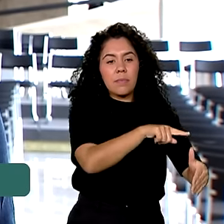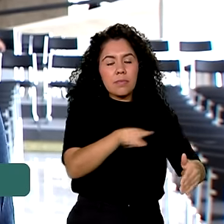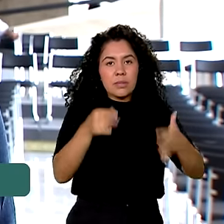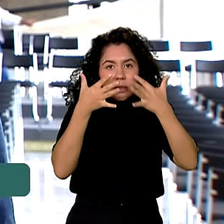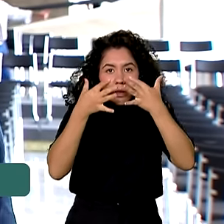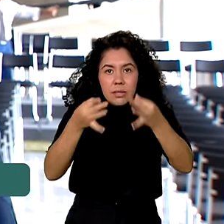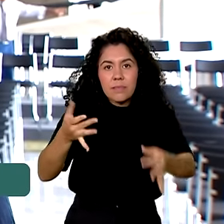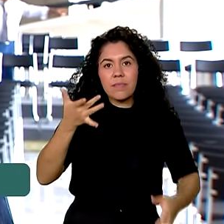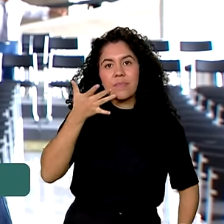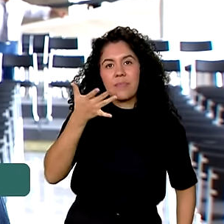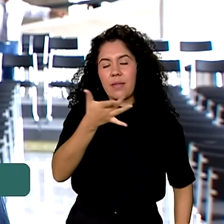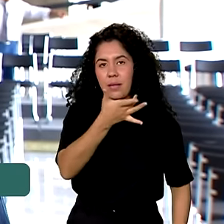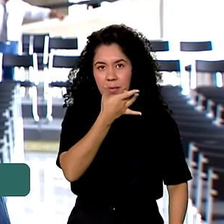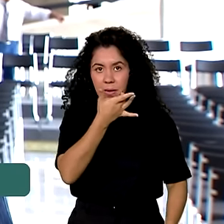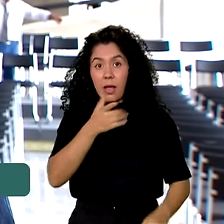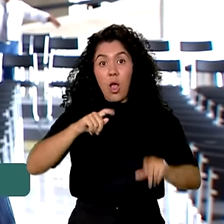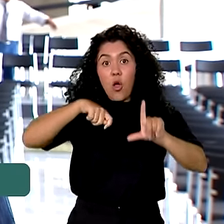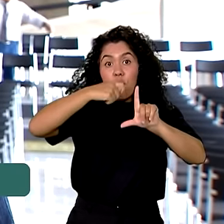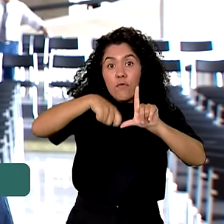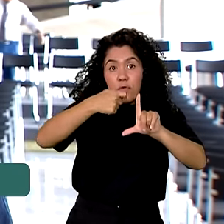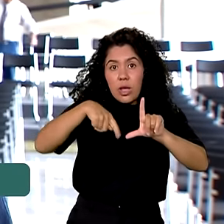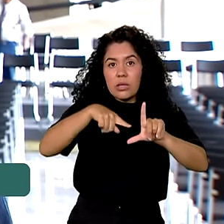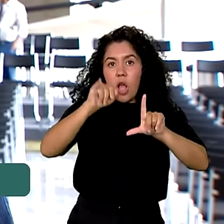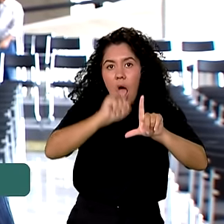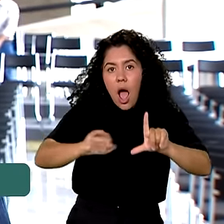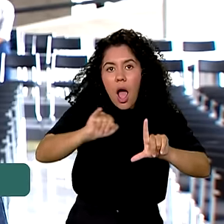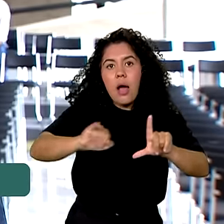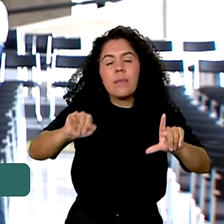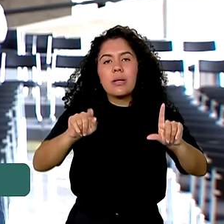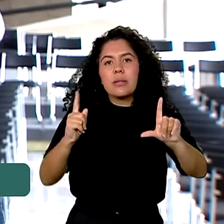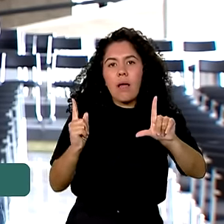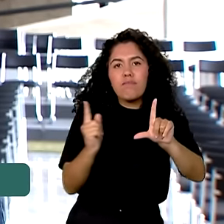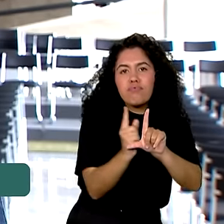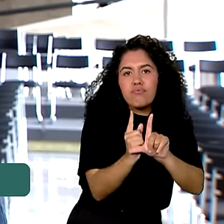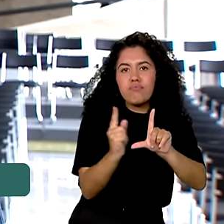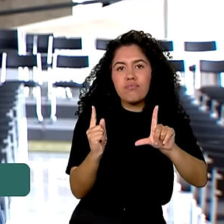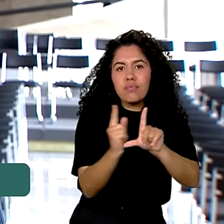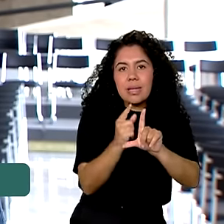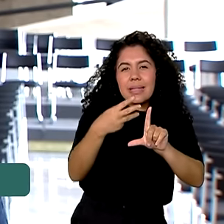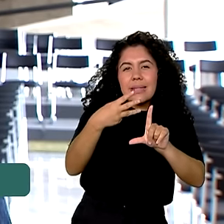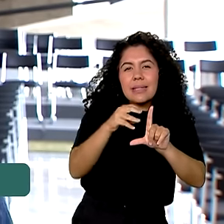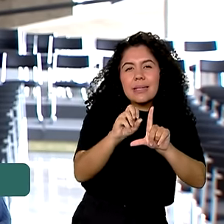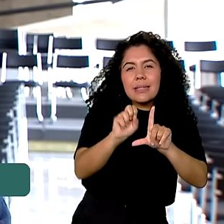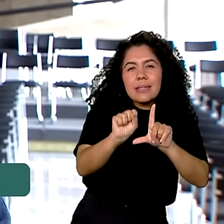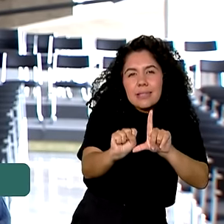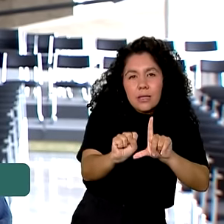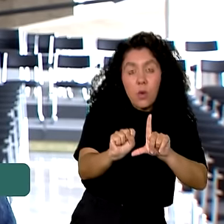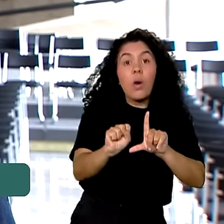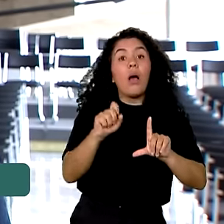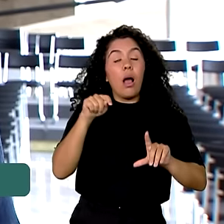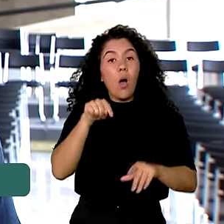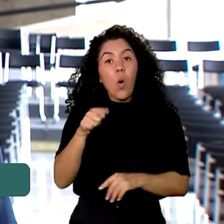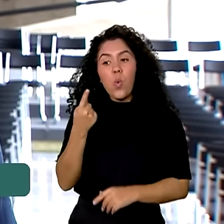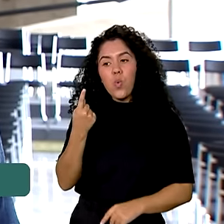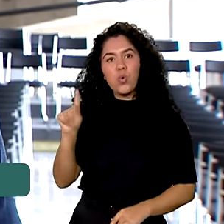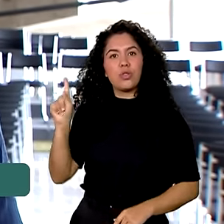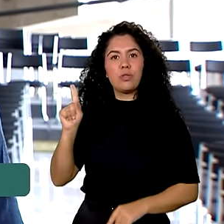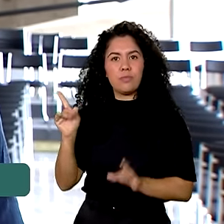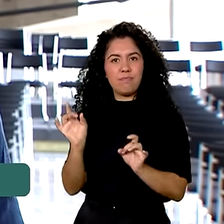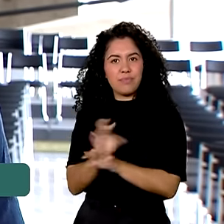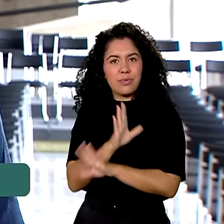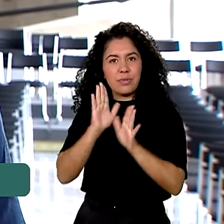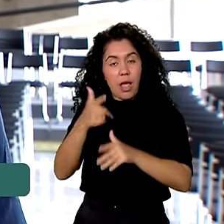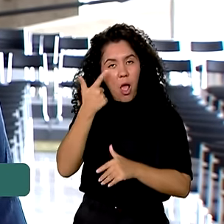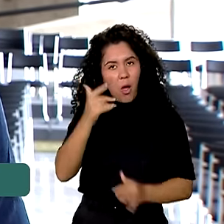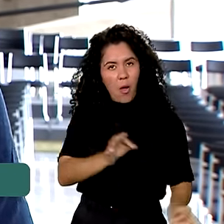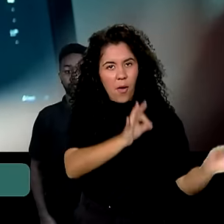bucal. Os vídeos da campanha também têm versões reduzidas, de 30 segundos. Este último acabou de ficar pronto.